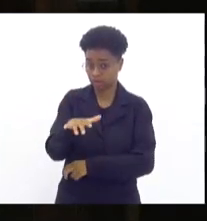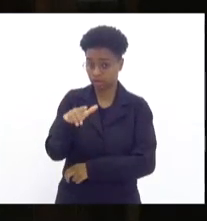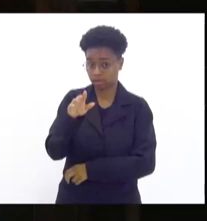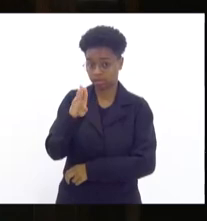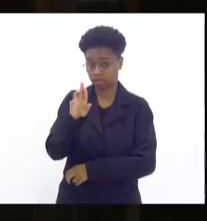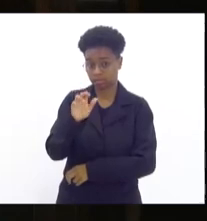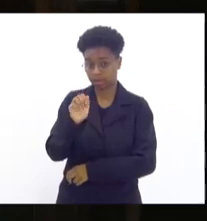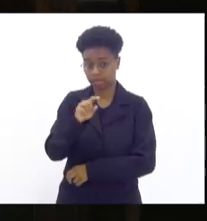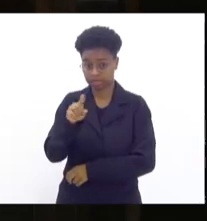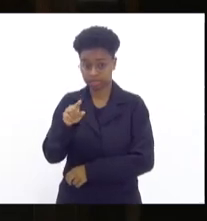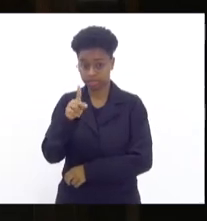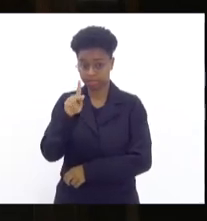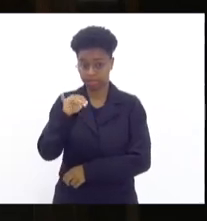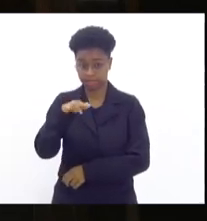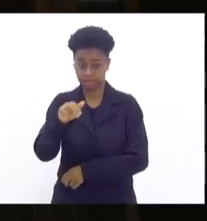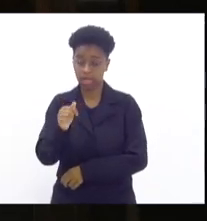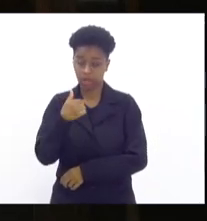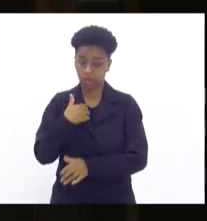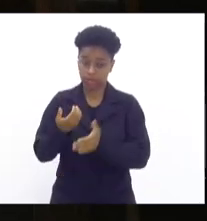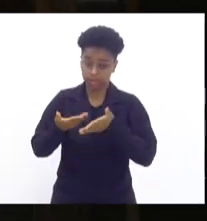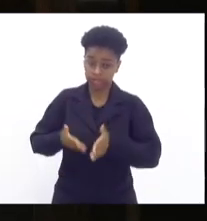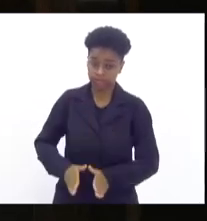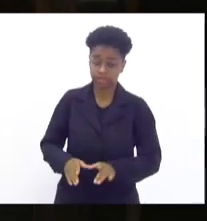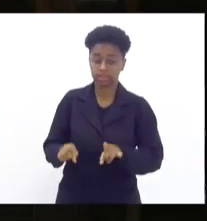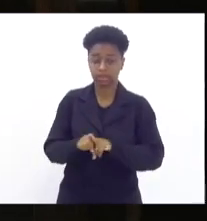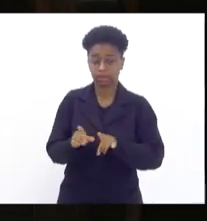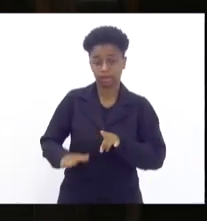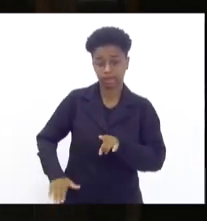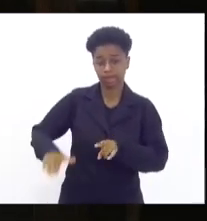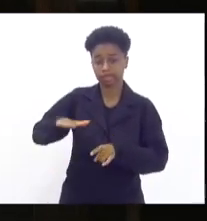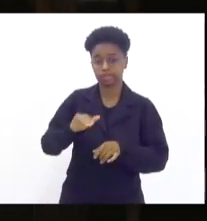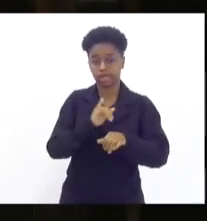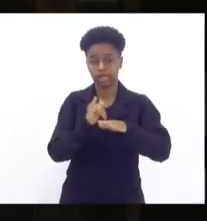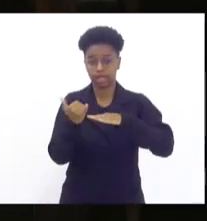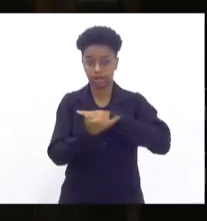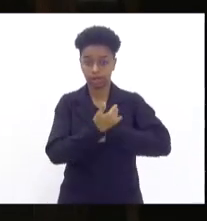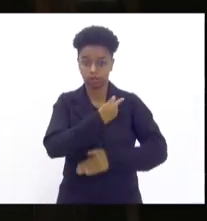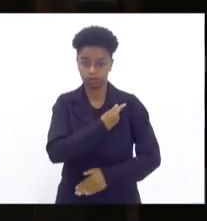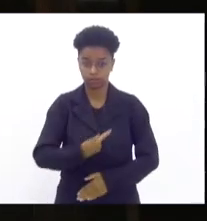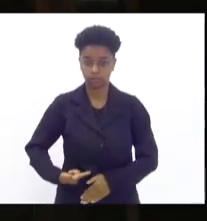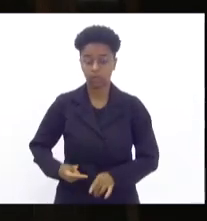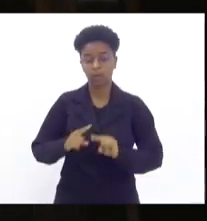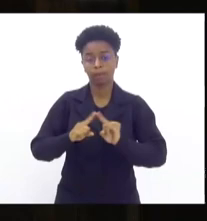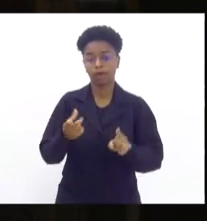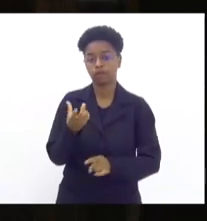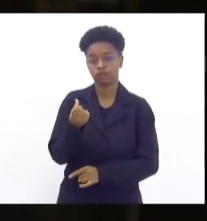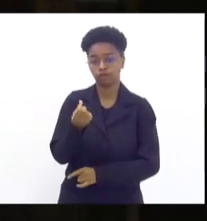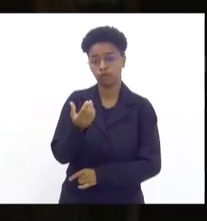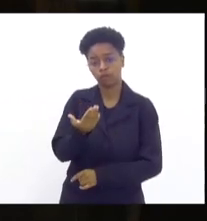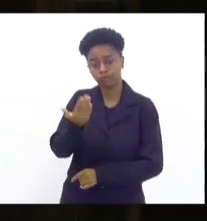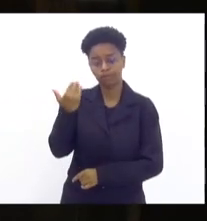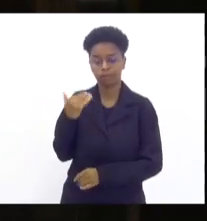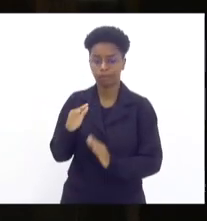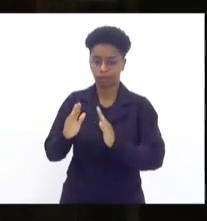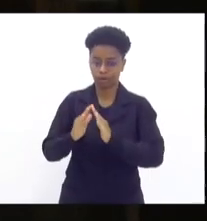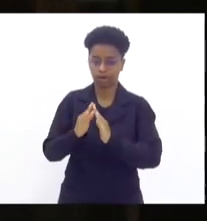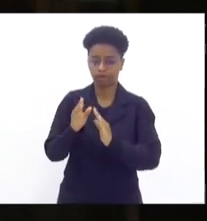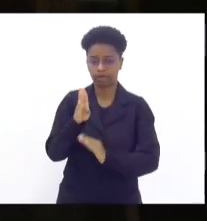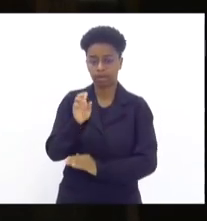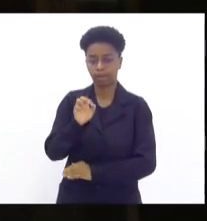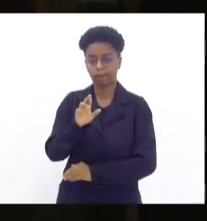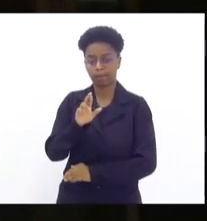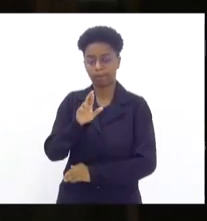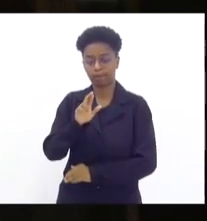Eu sou nascido e criado na ilha do Governador, mas o meu falecido avô morava em Bras de Pina, então eu frequentava